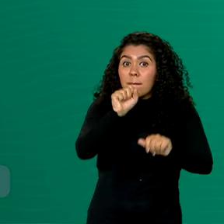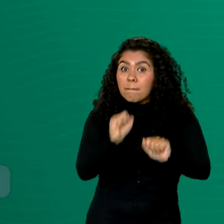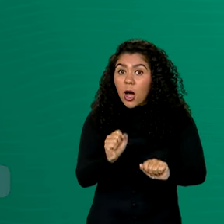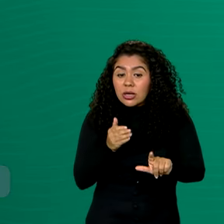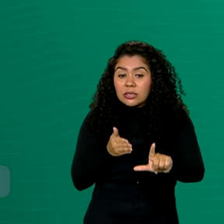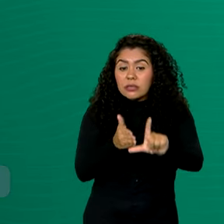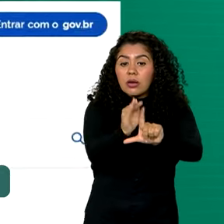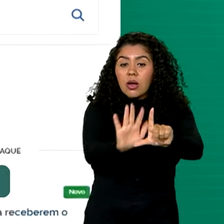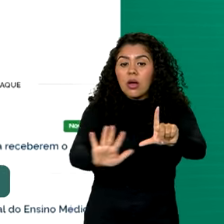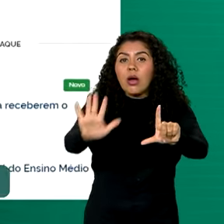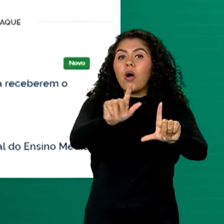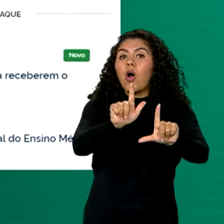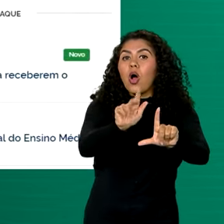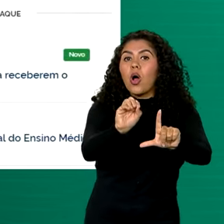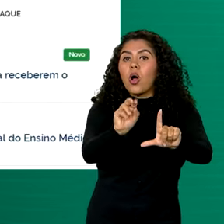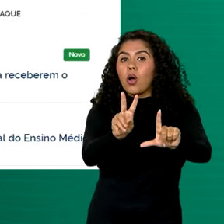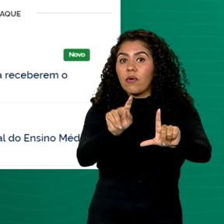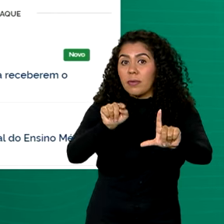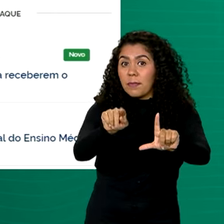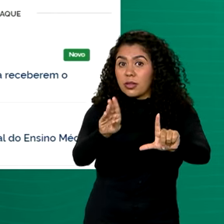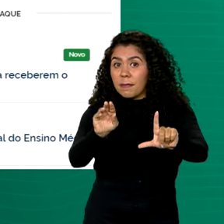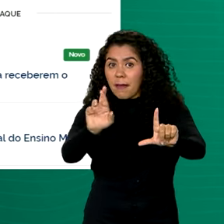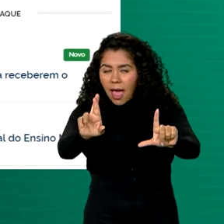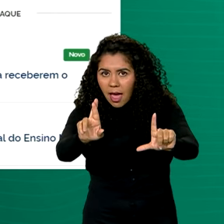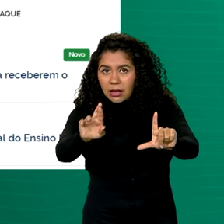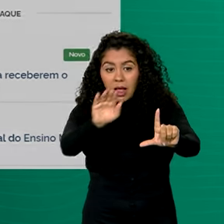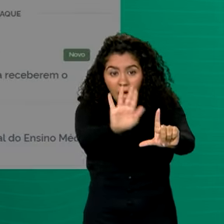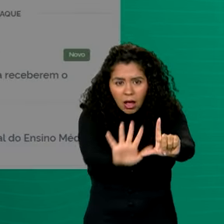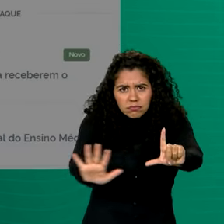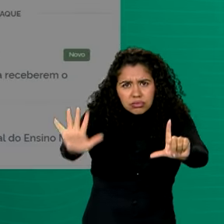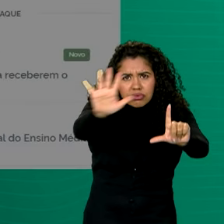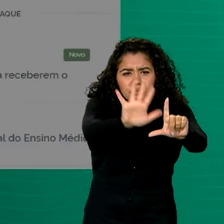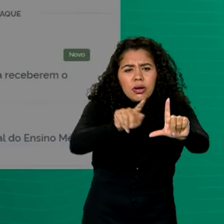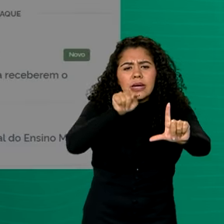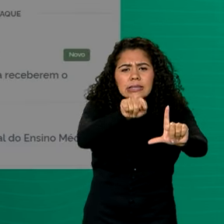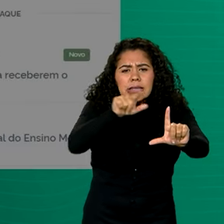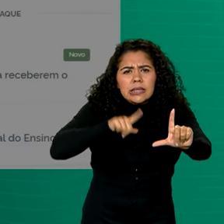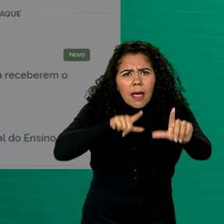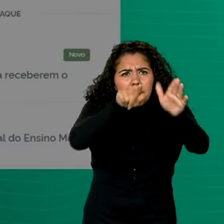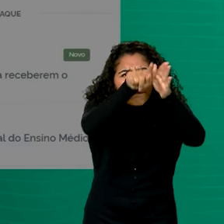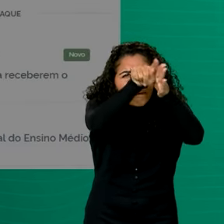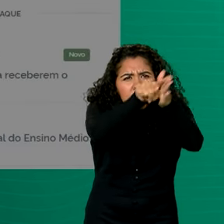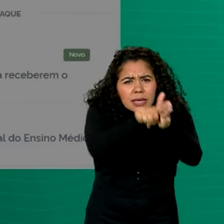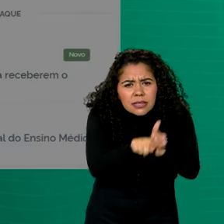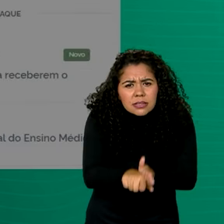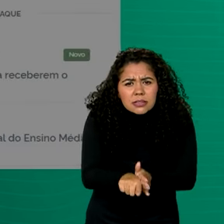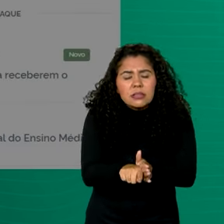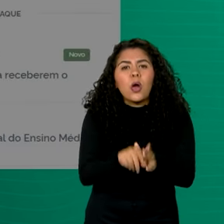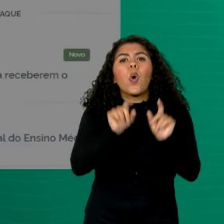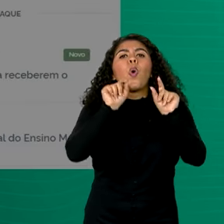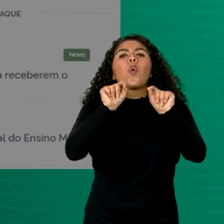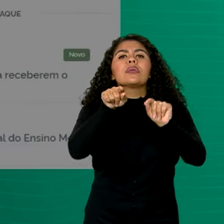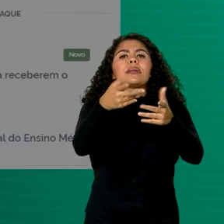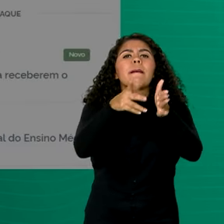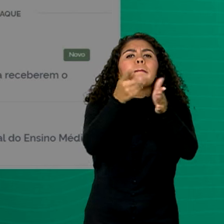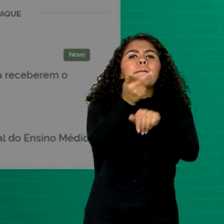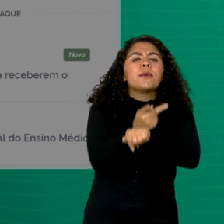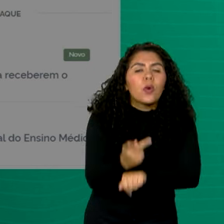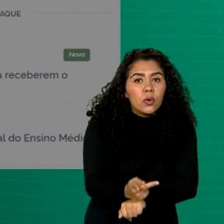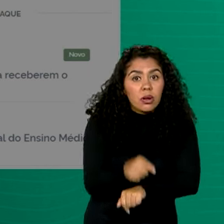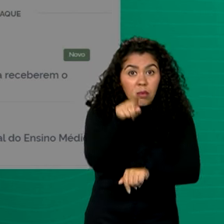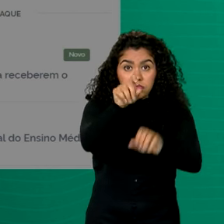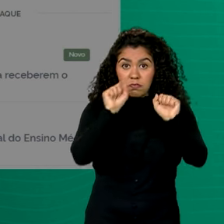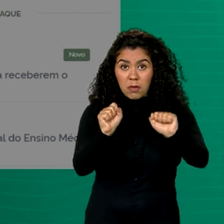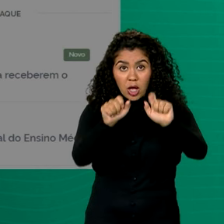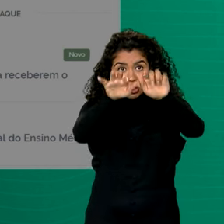portal gov.br. Logo na primeira página, tem um espaço de pesquisa chamado O que você procura? Basta